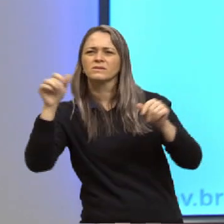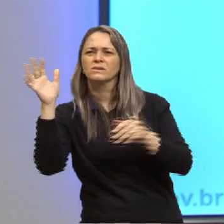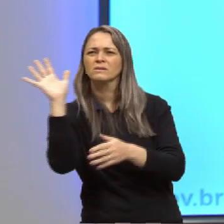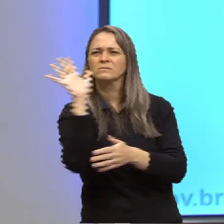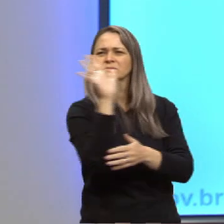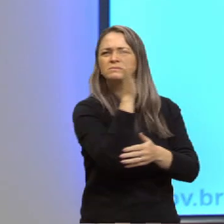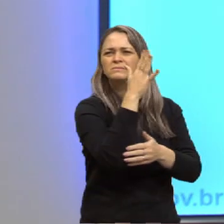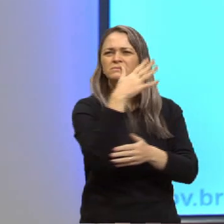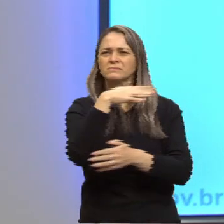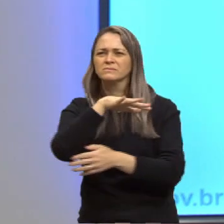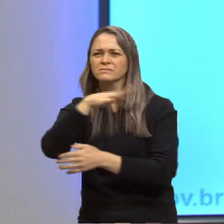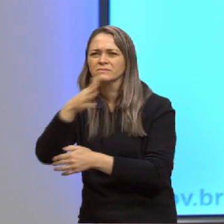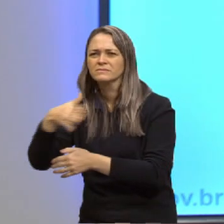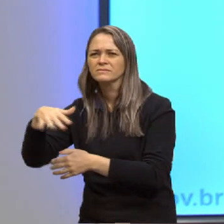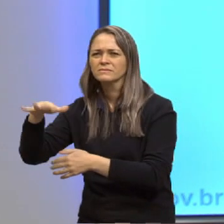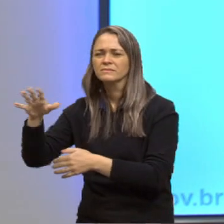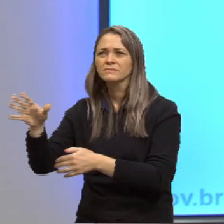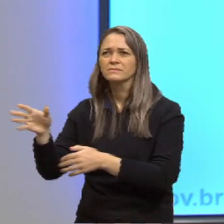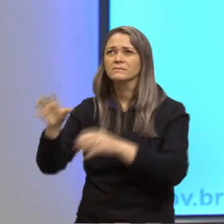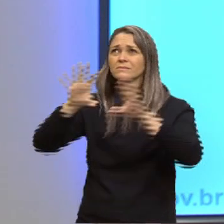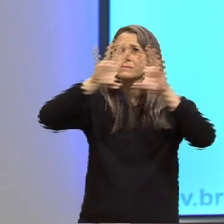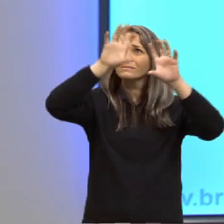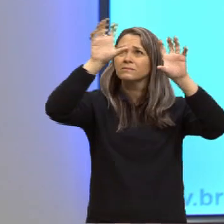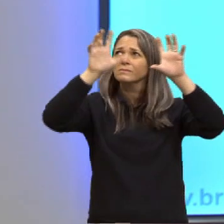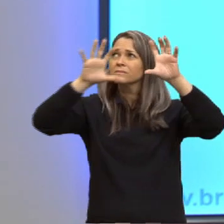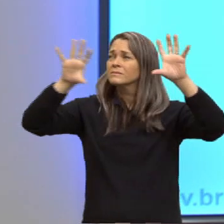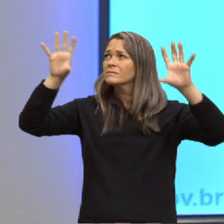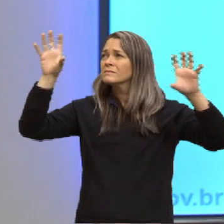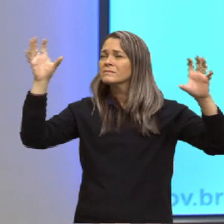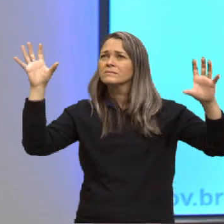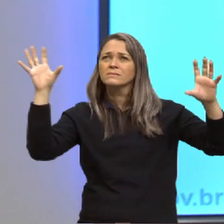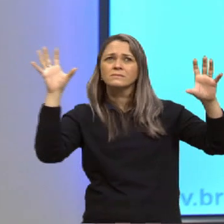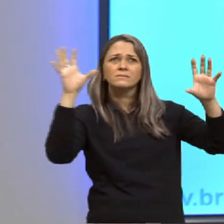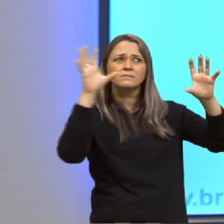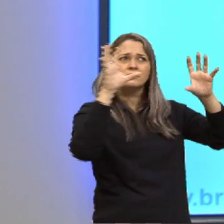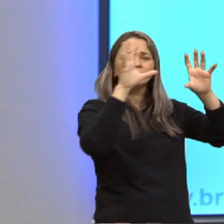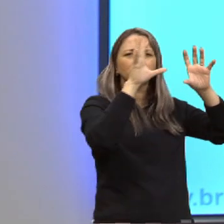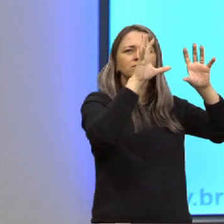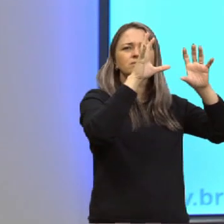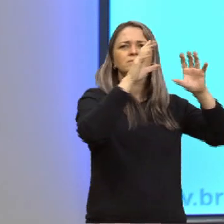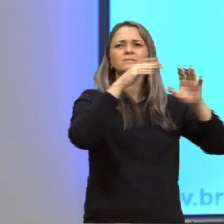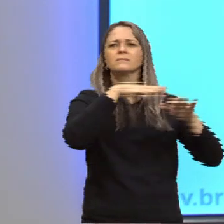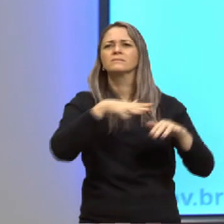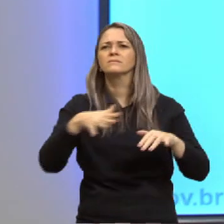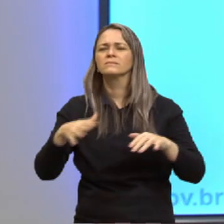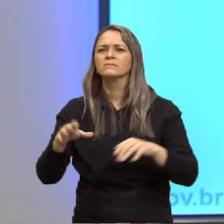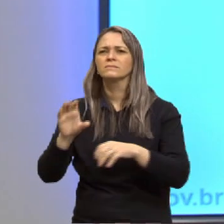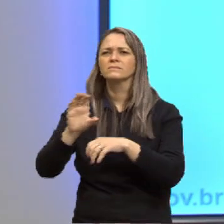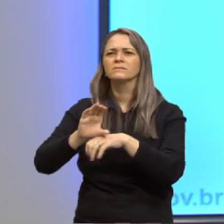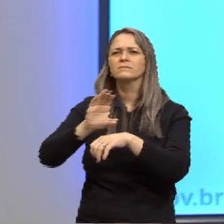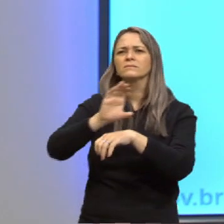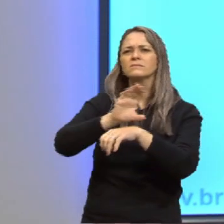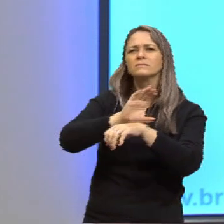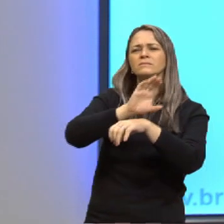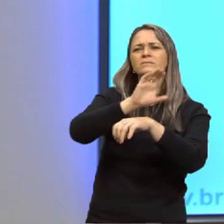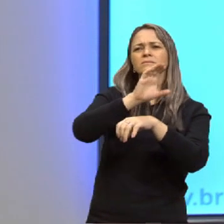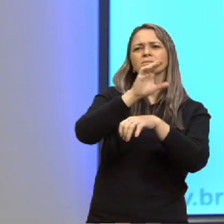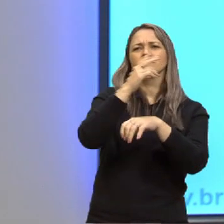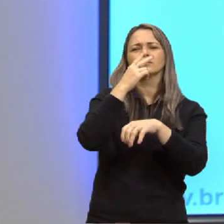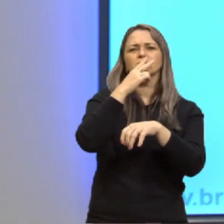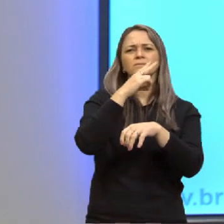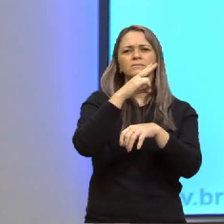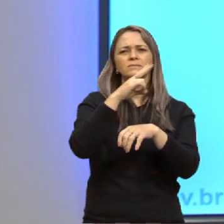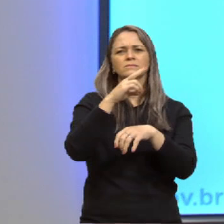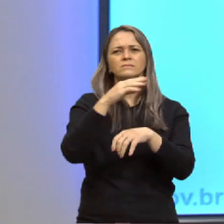as ondas. Nuvens esparramadas avançam em formação do mar para o continente comum como um